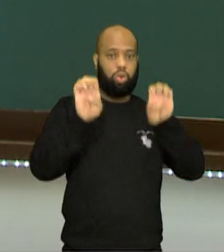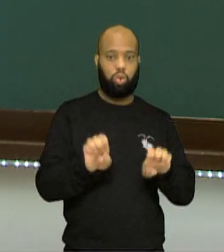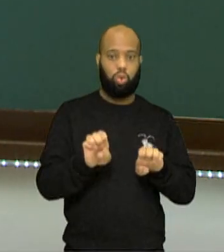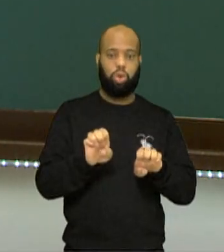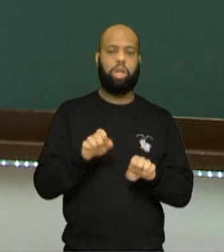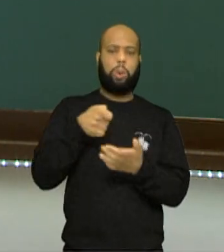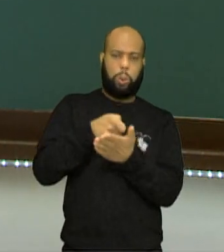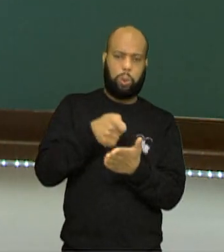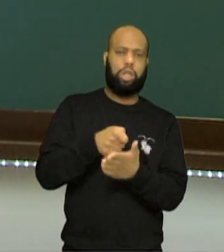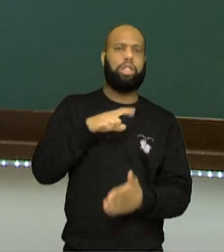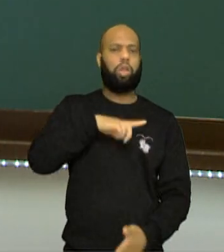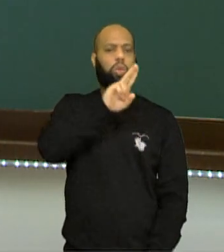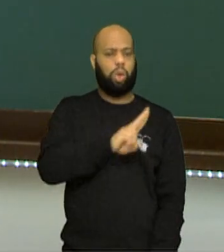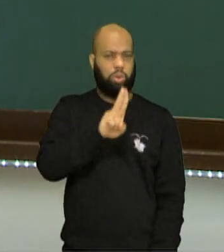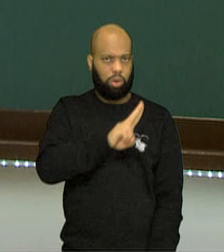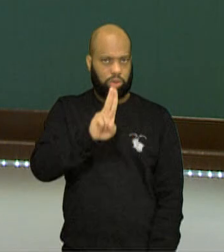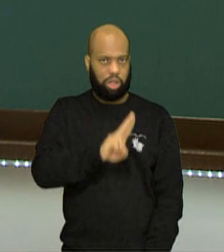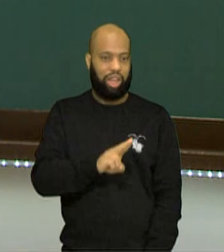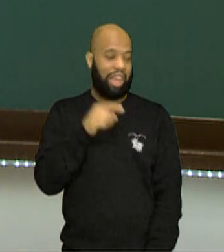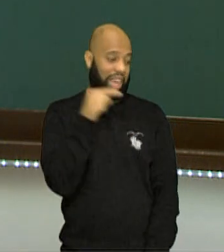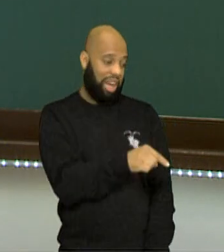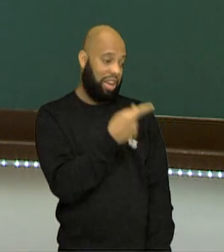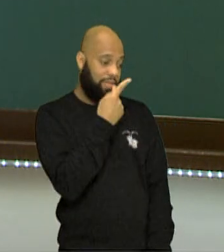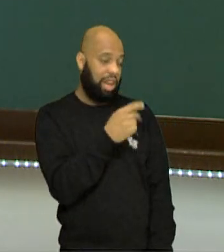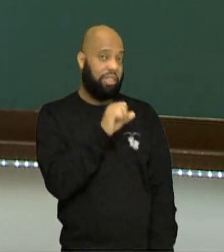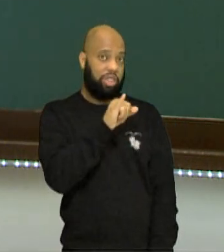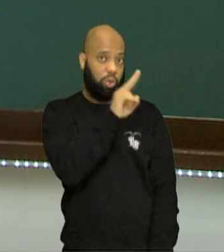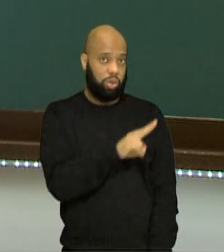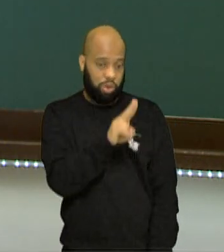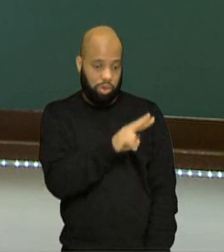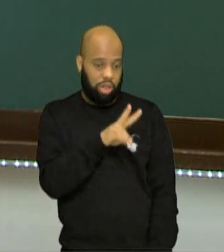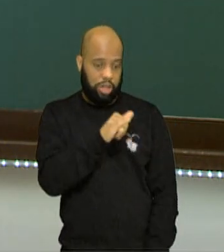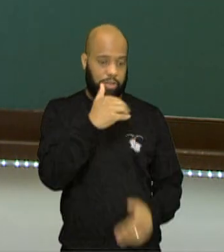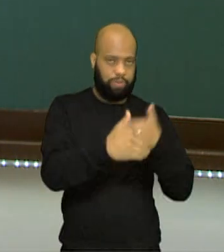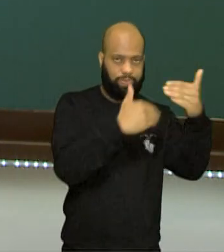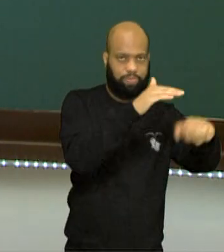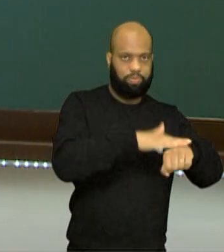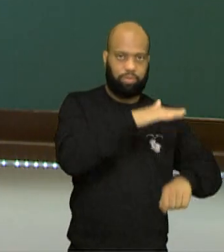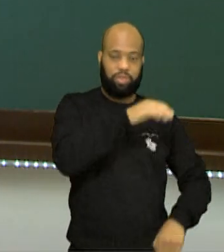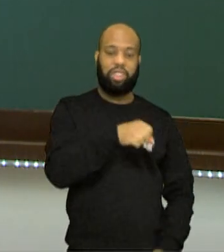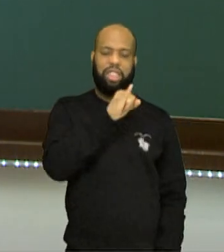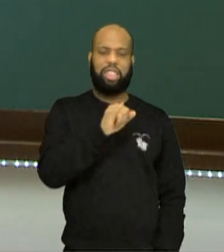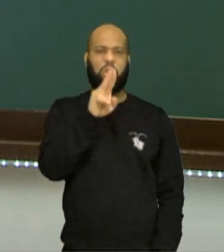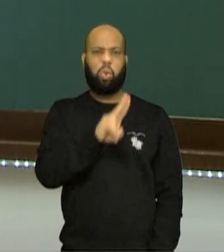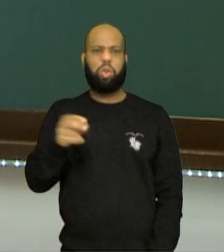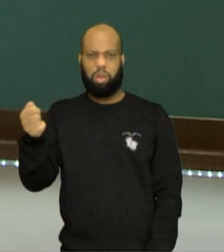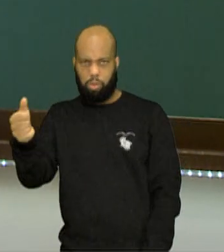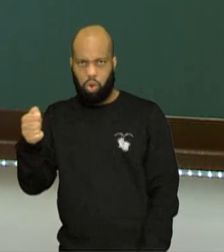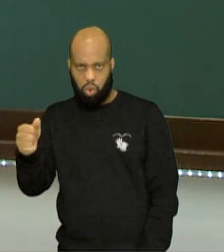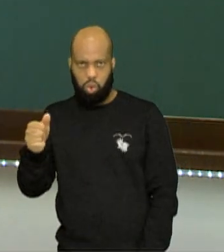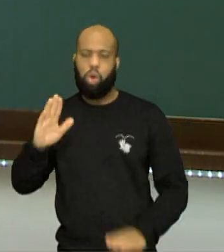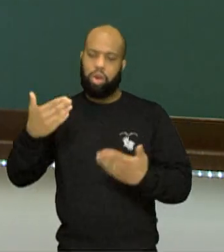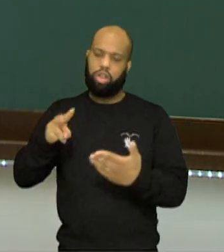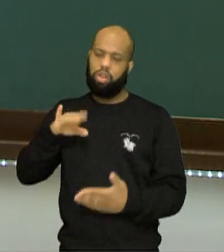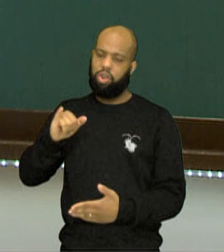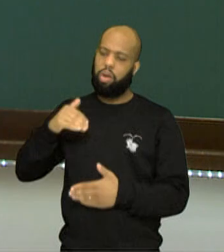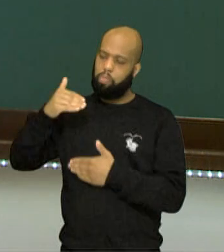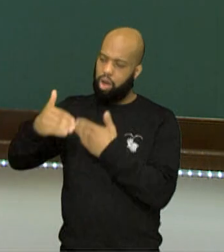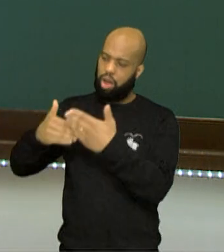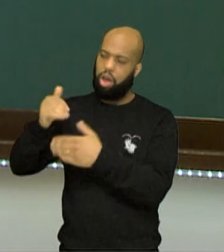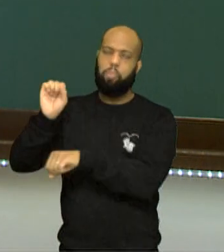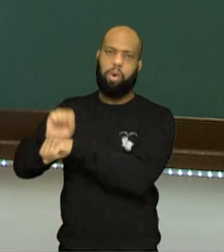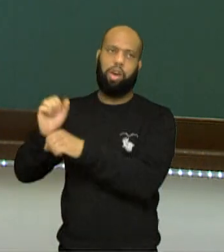mais exigida e, segundo ele, se desenvolveria mais e aquelas menos exigidas, então, iriam